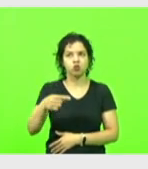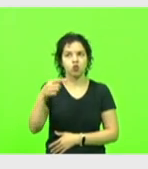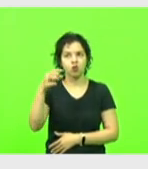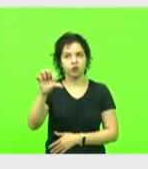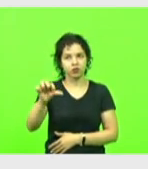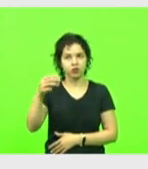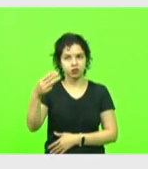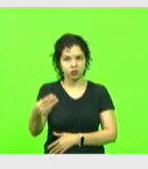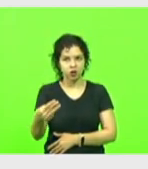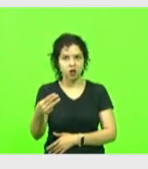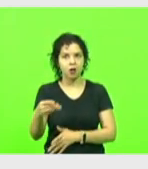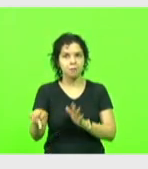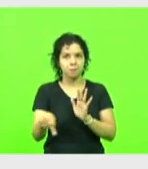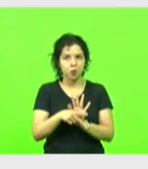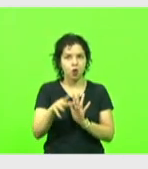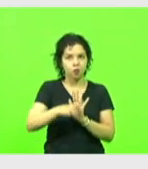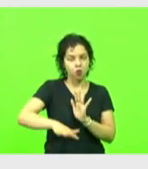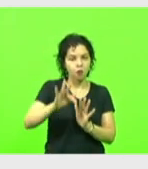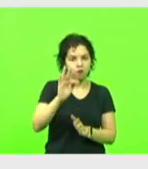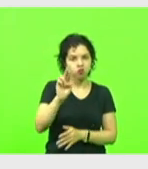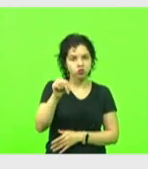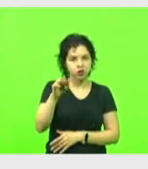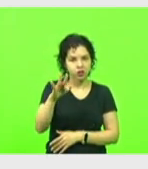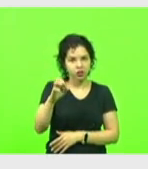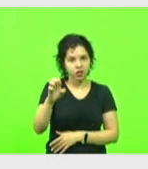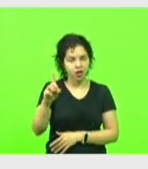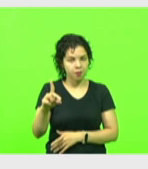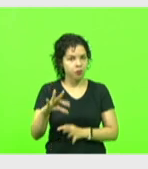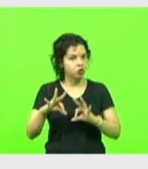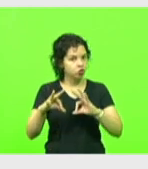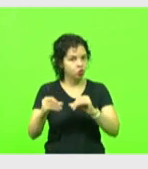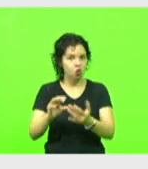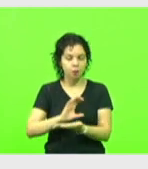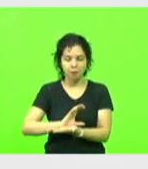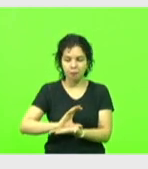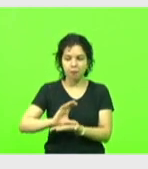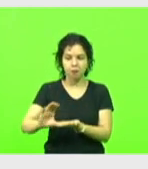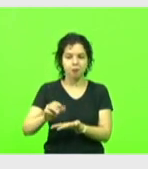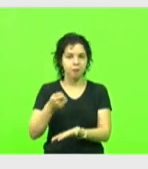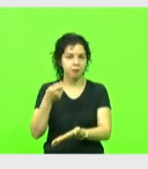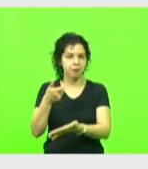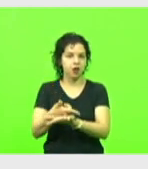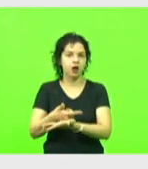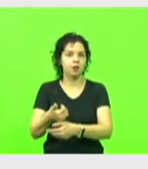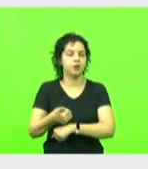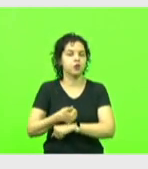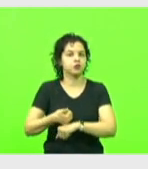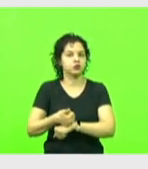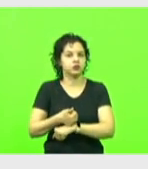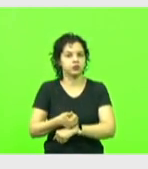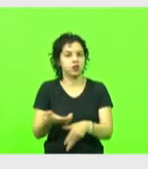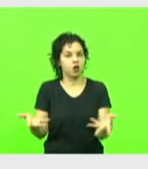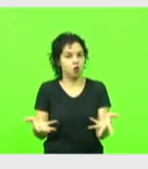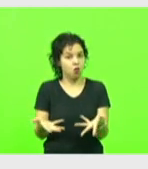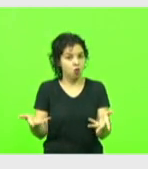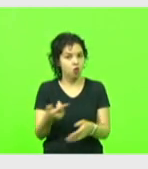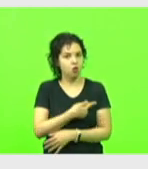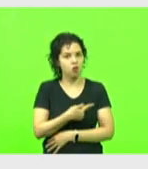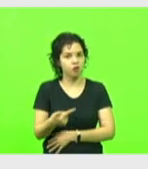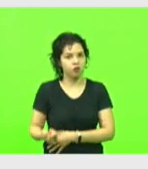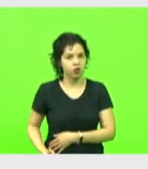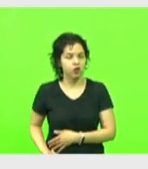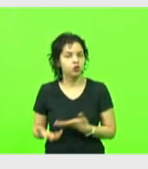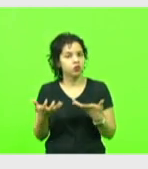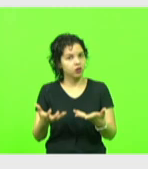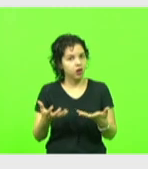todo, praticamente o fundo todo para pagar profissionais. Agora, o impacto, governo quer ficar em 72.